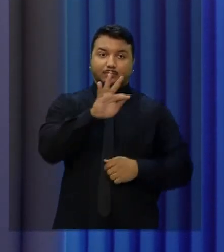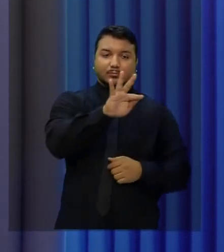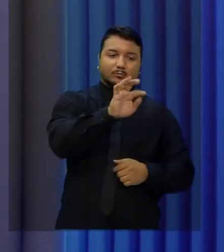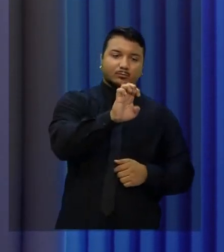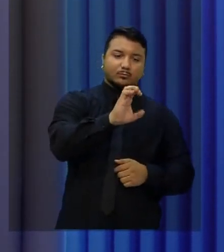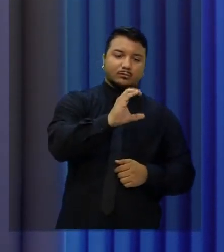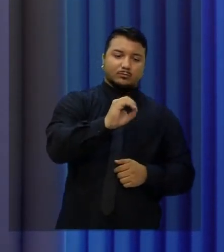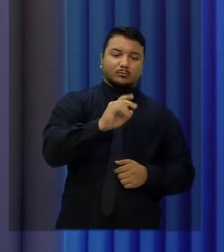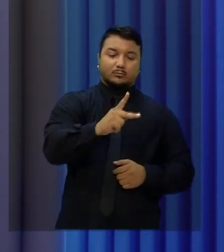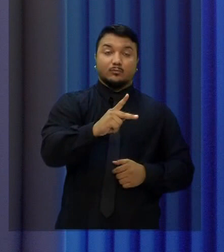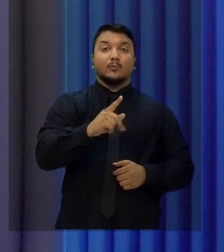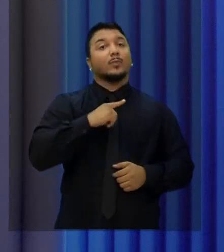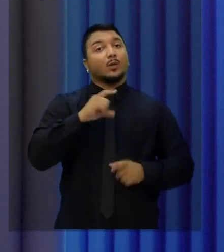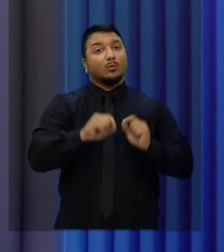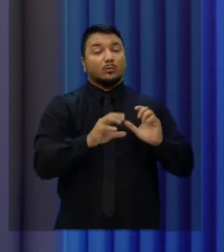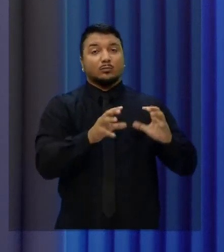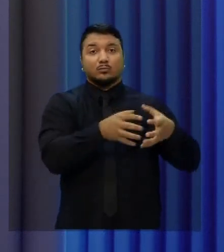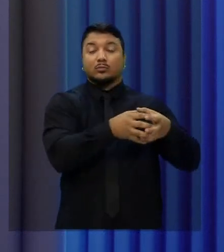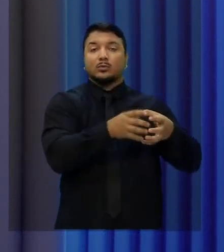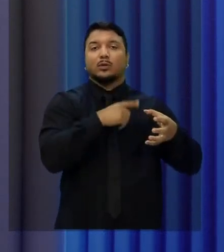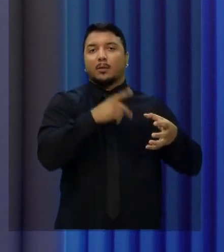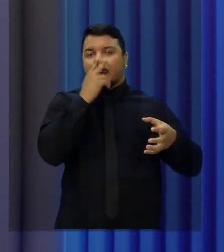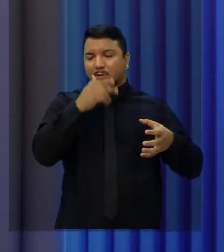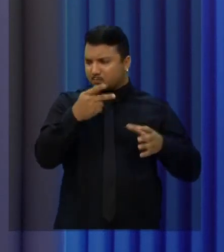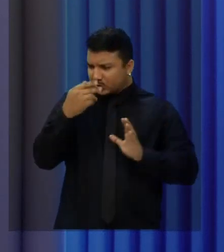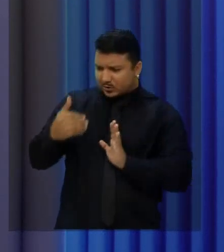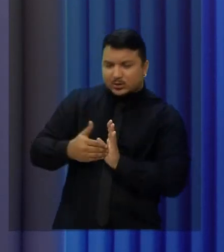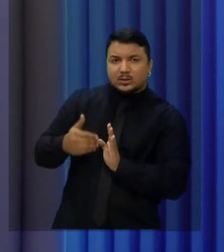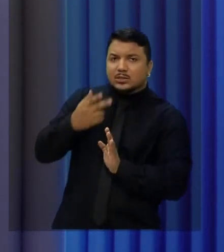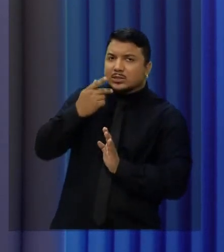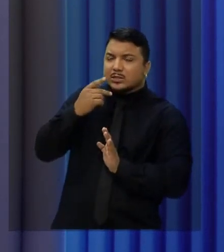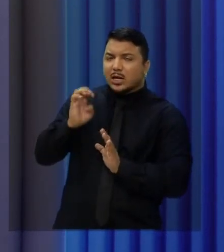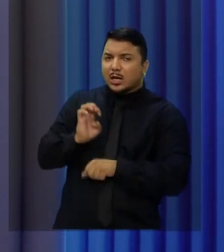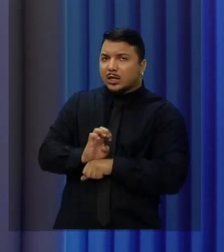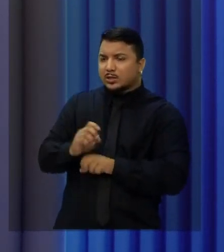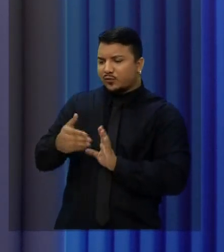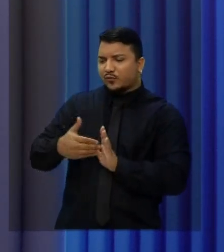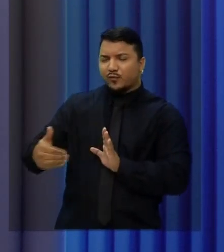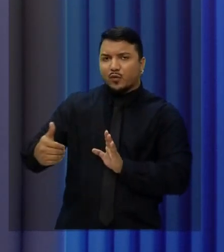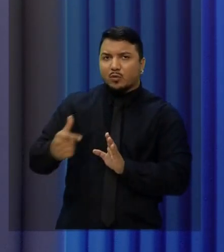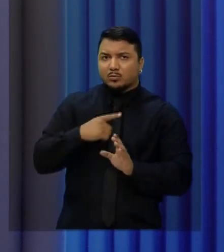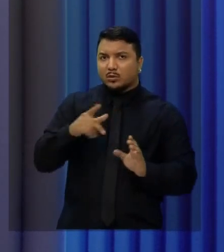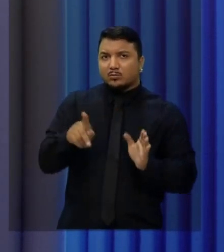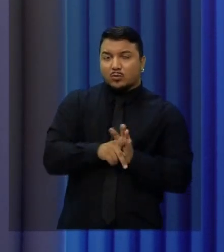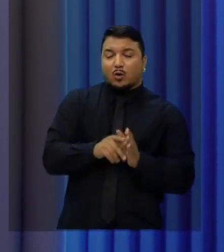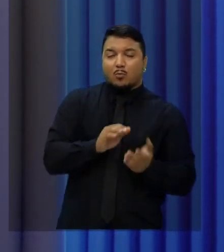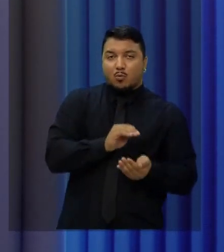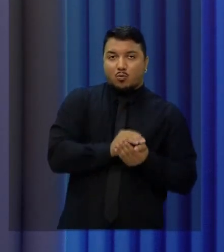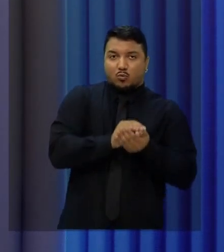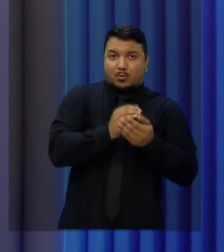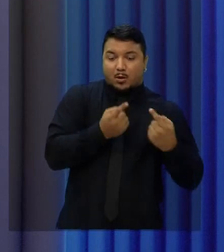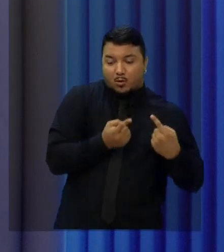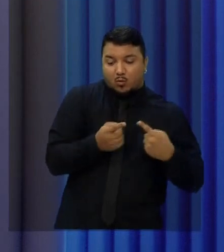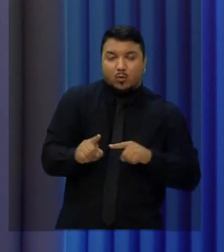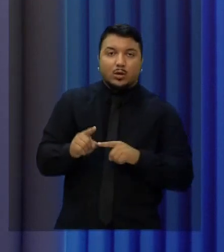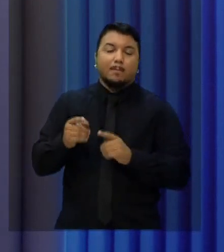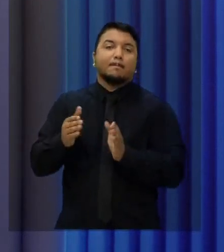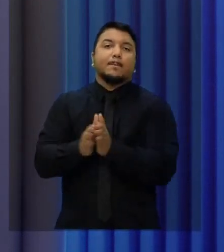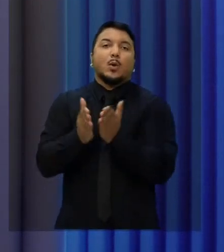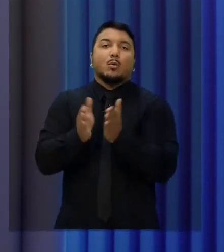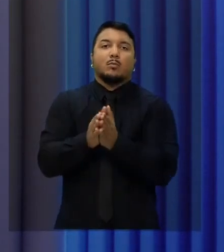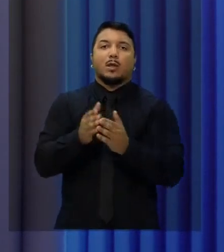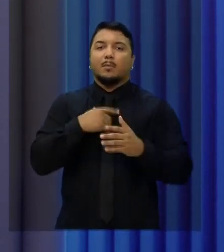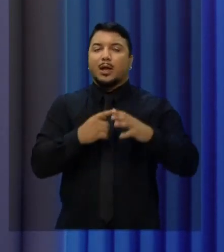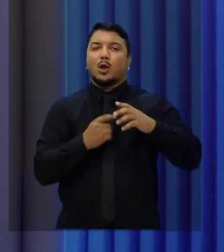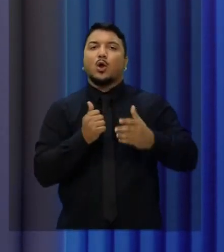matar a fome do cearense, que viu nos últimos anos utilizarem recursos do Fundo Estadual de Combate à Pobreza para comprar helicóptero,